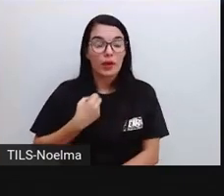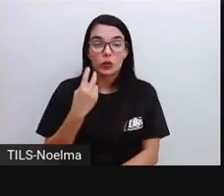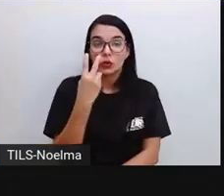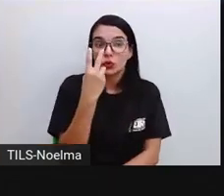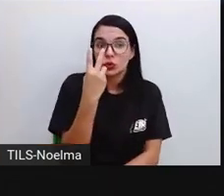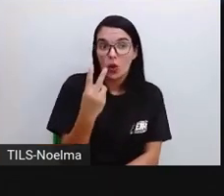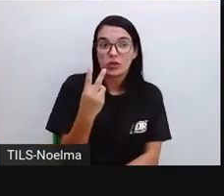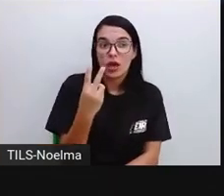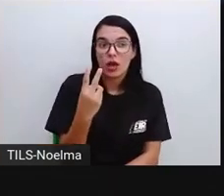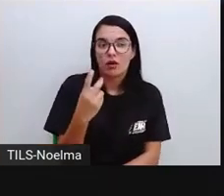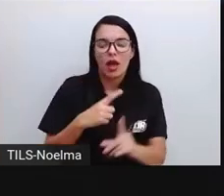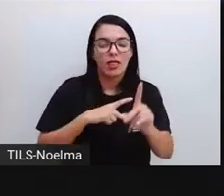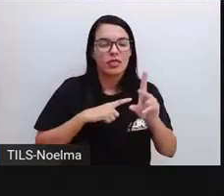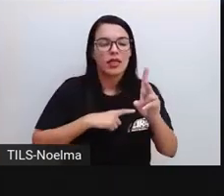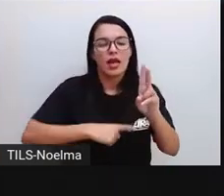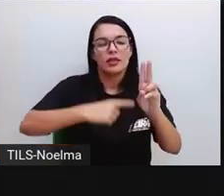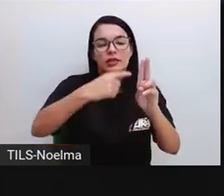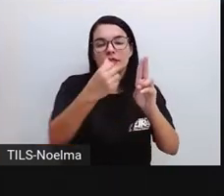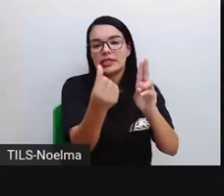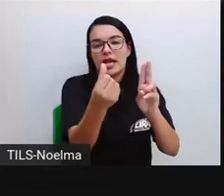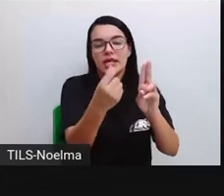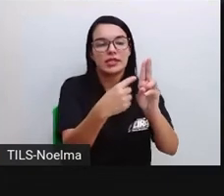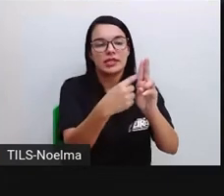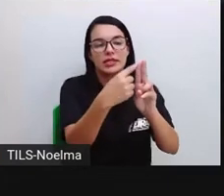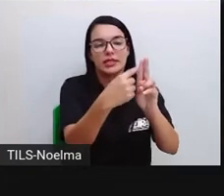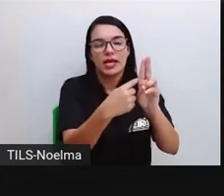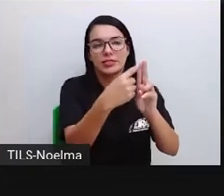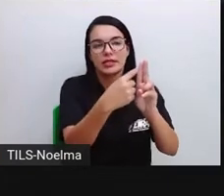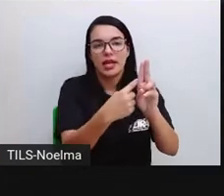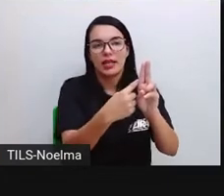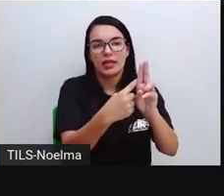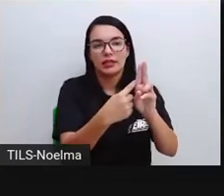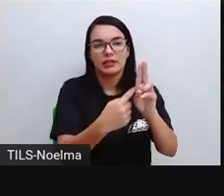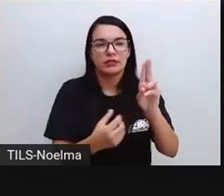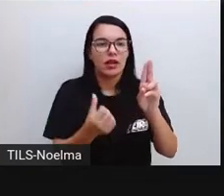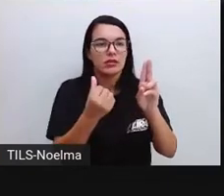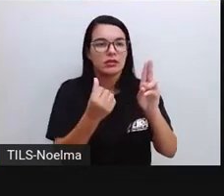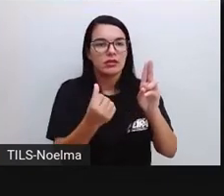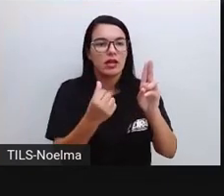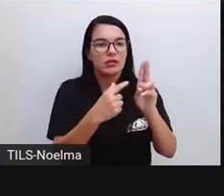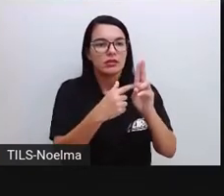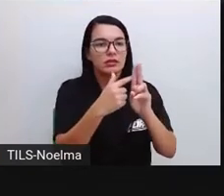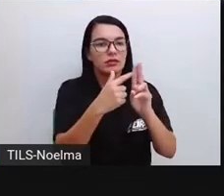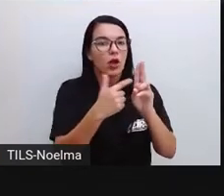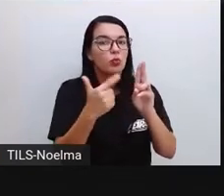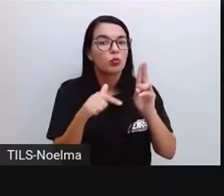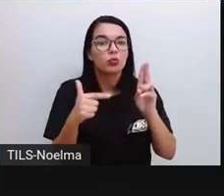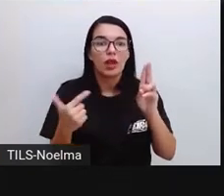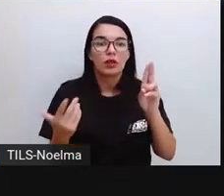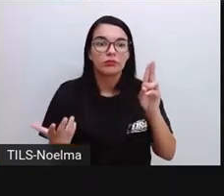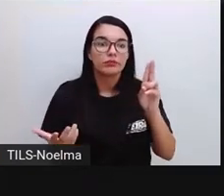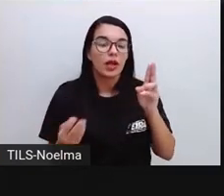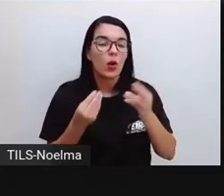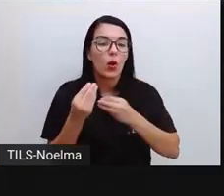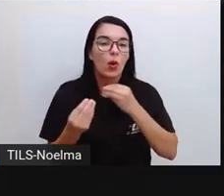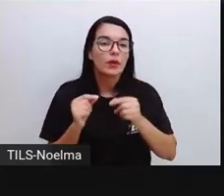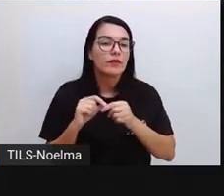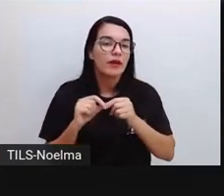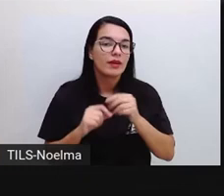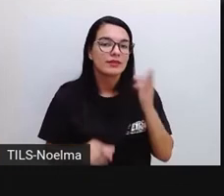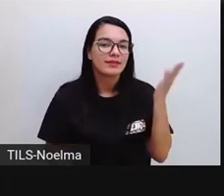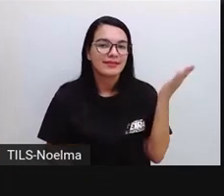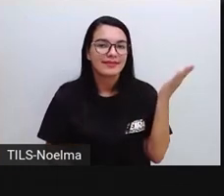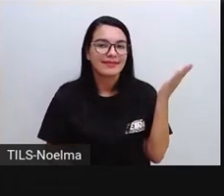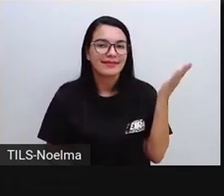algarismos e seis dezenas apenas? Só tem seis dezenas, não tem mais que isso. Como é que a gente pode fazer